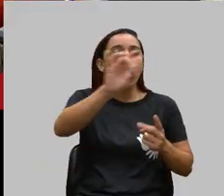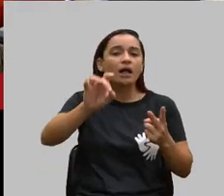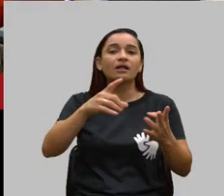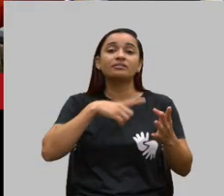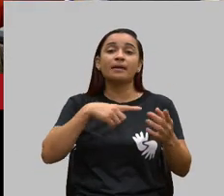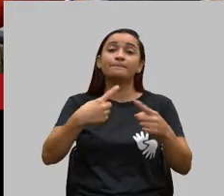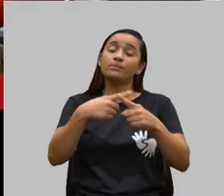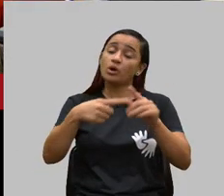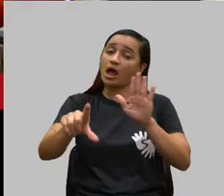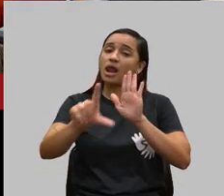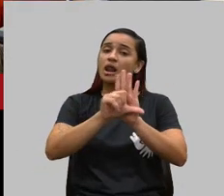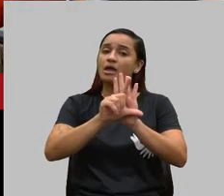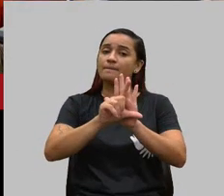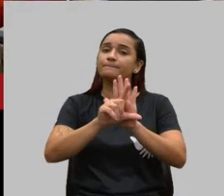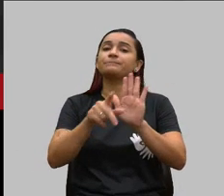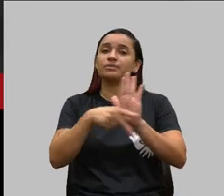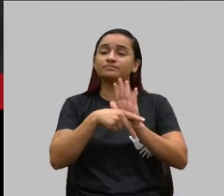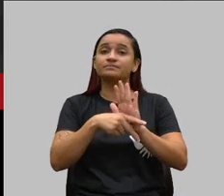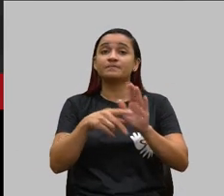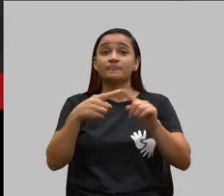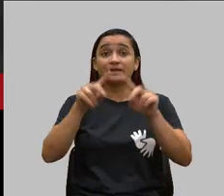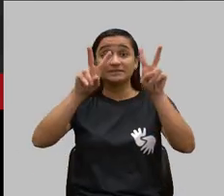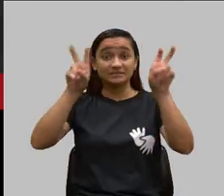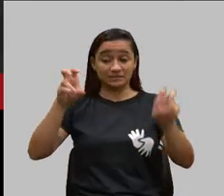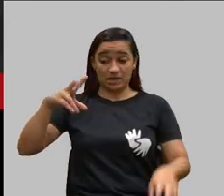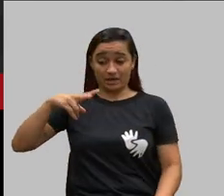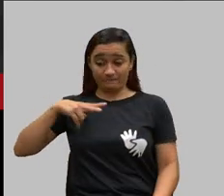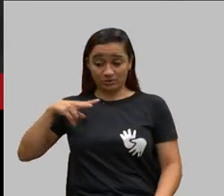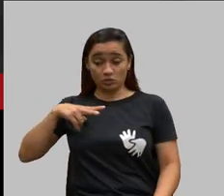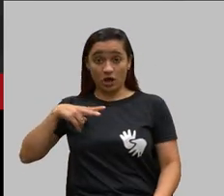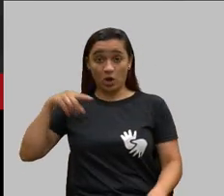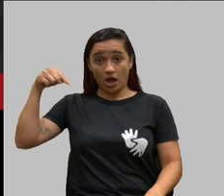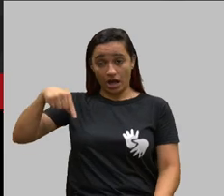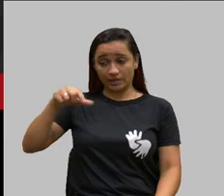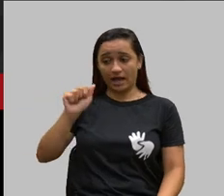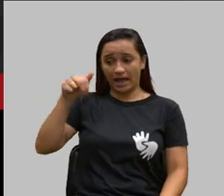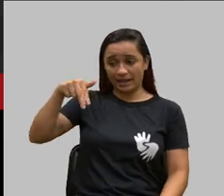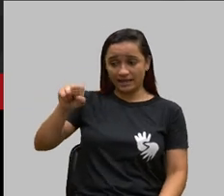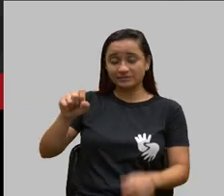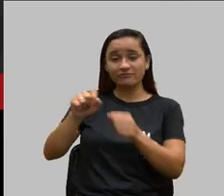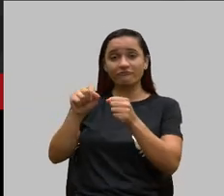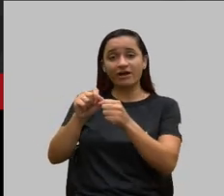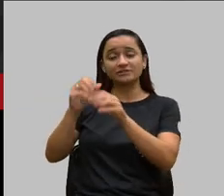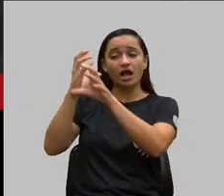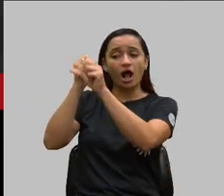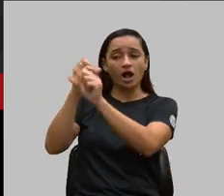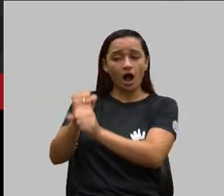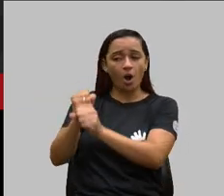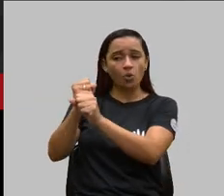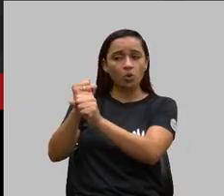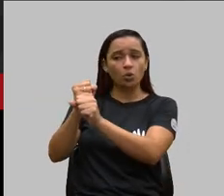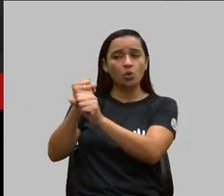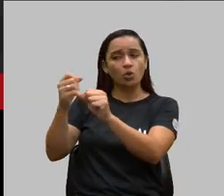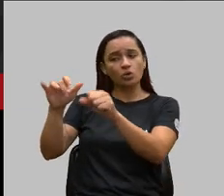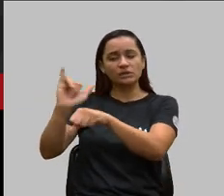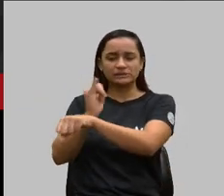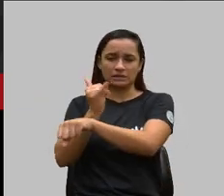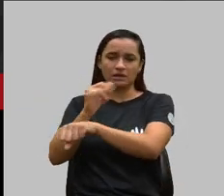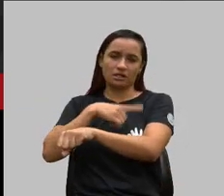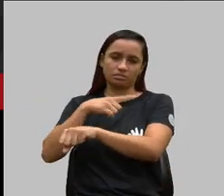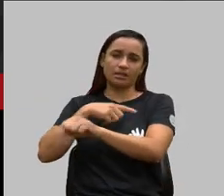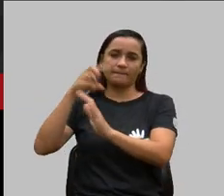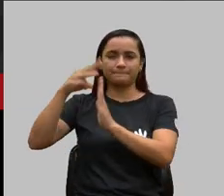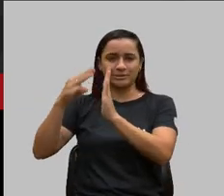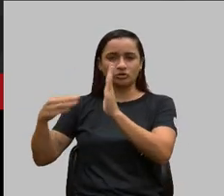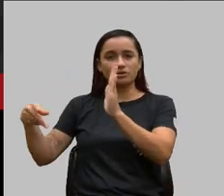dispõe. Então, em relação ao individual, a agência calcula, através de uma metodologia, o reajuste do plano individual, porque a lei 9656,